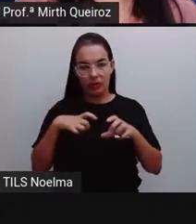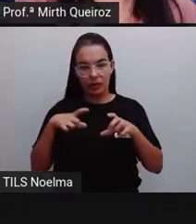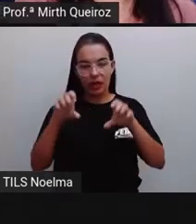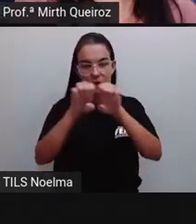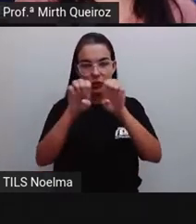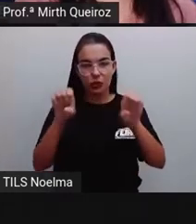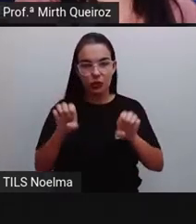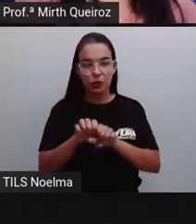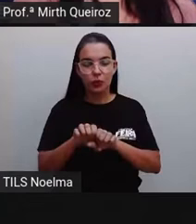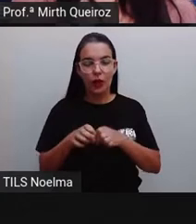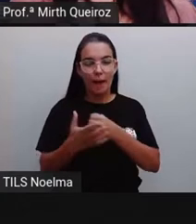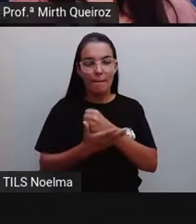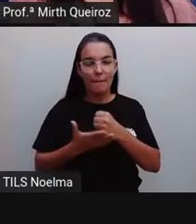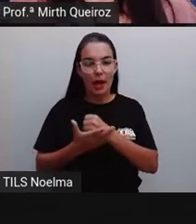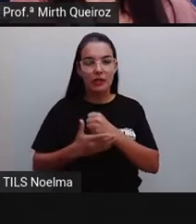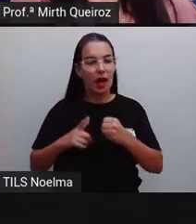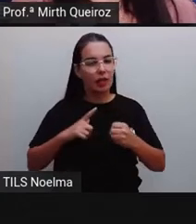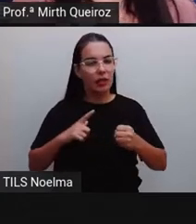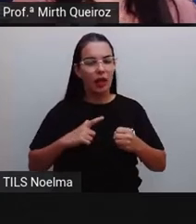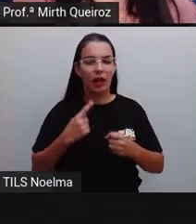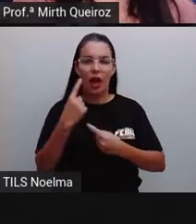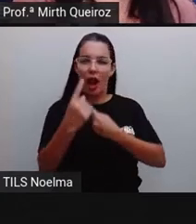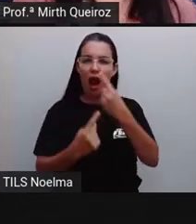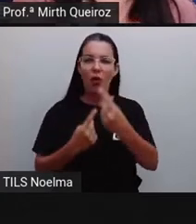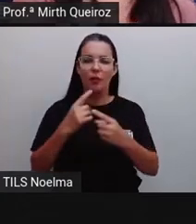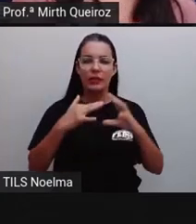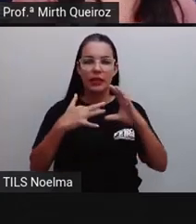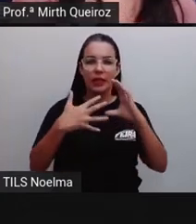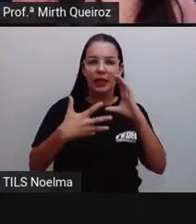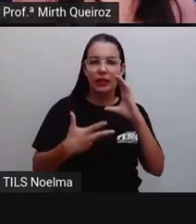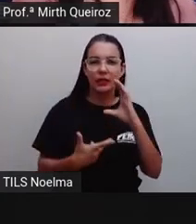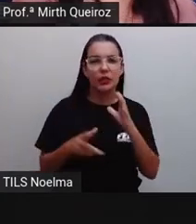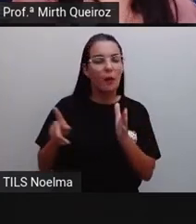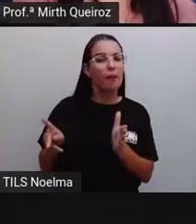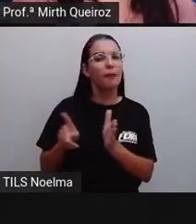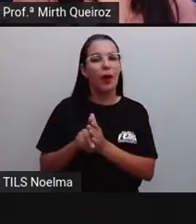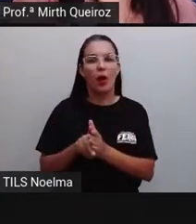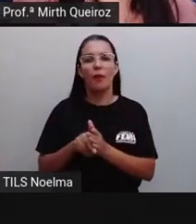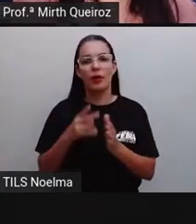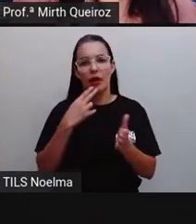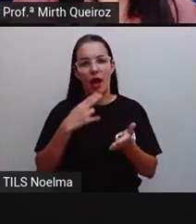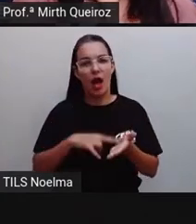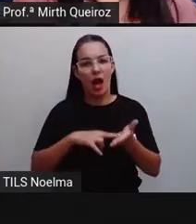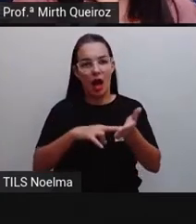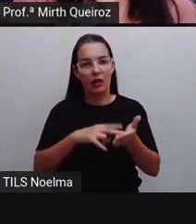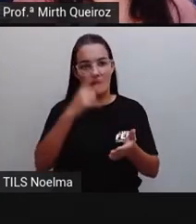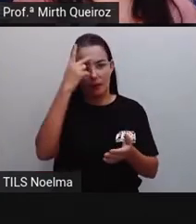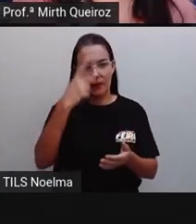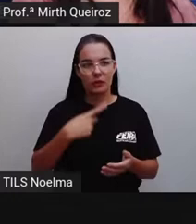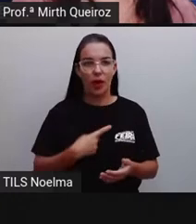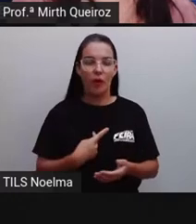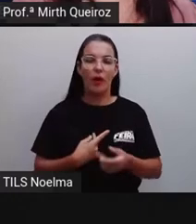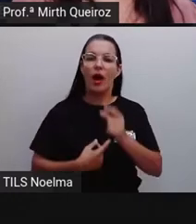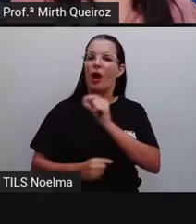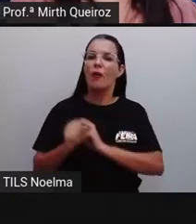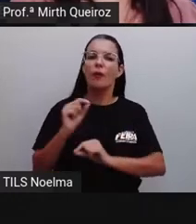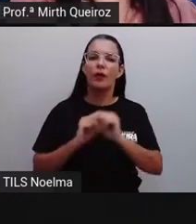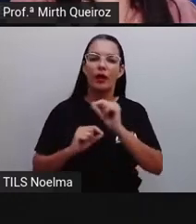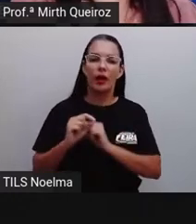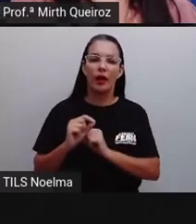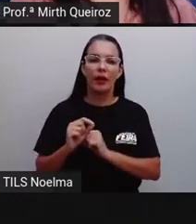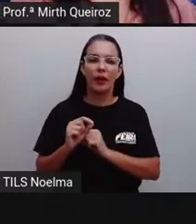né? Ela apresenta algumas características particulares. Dentre elas,